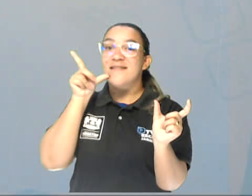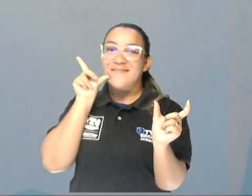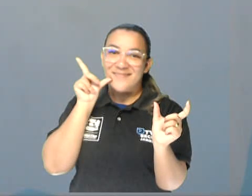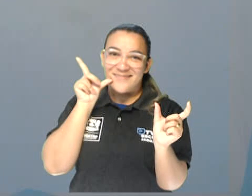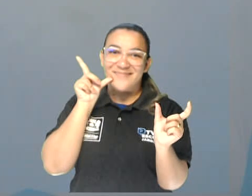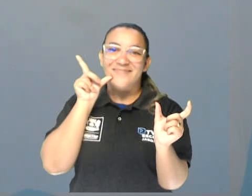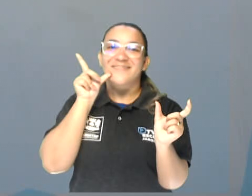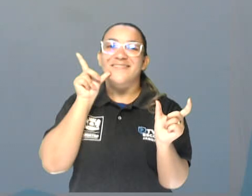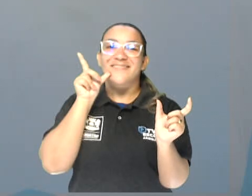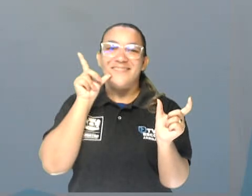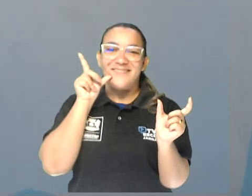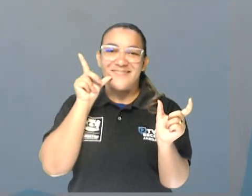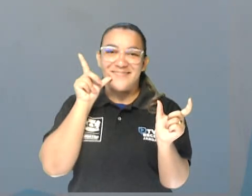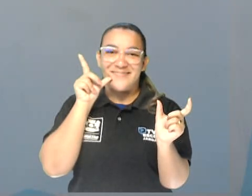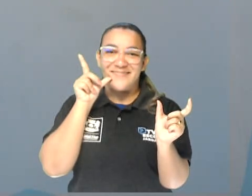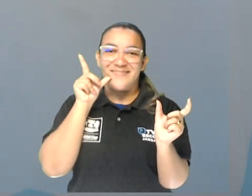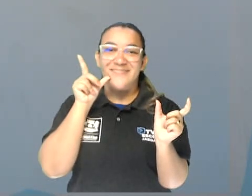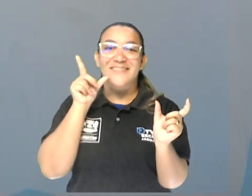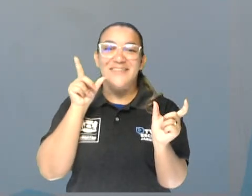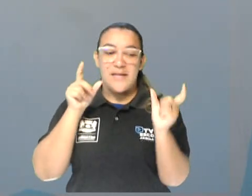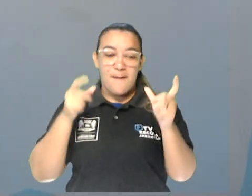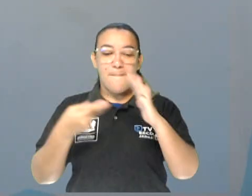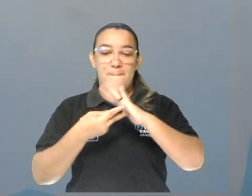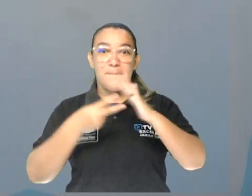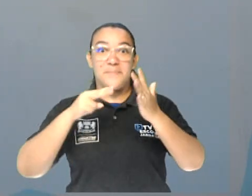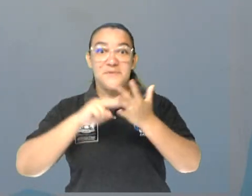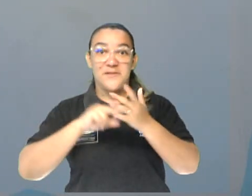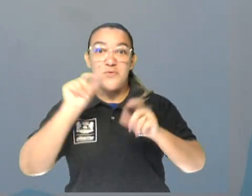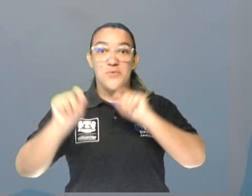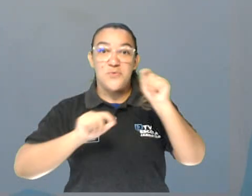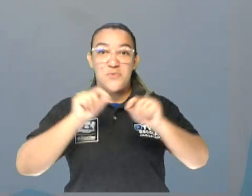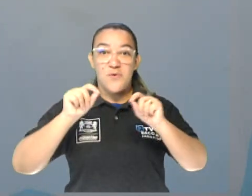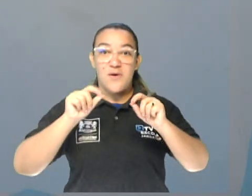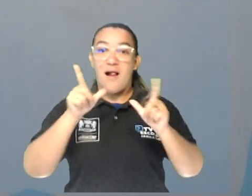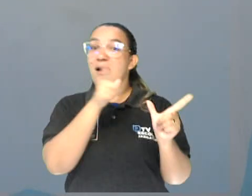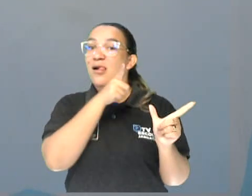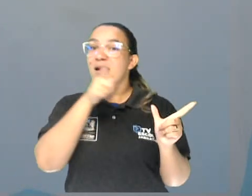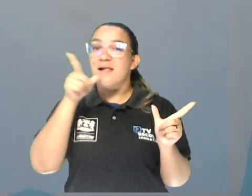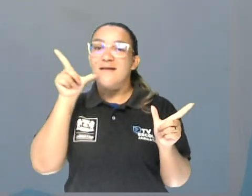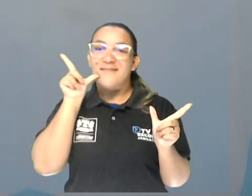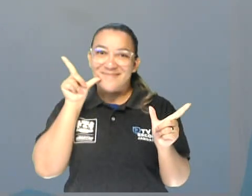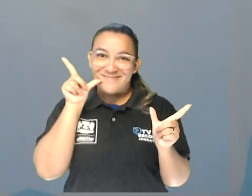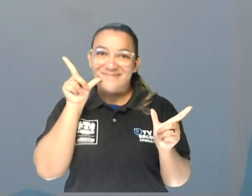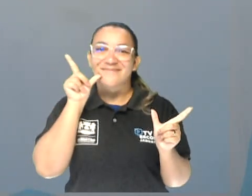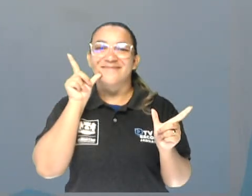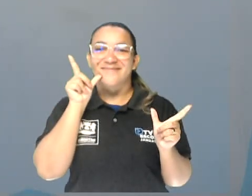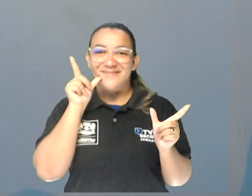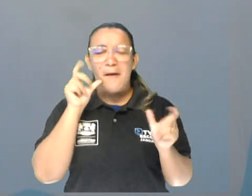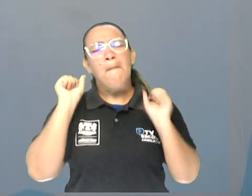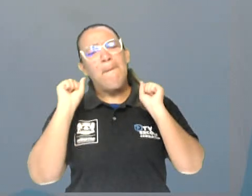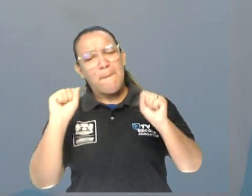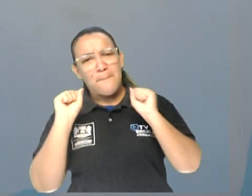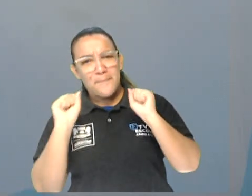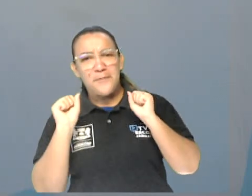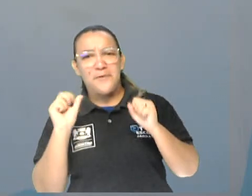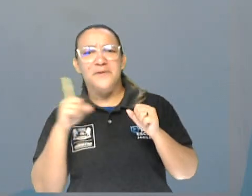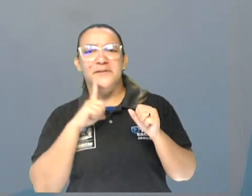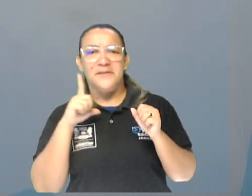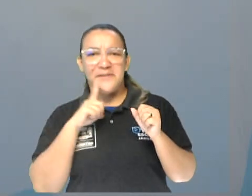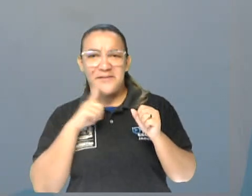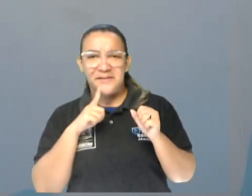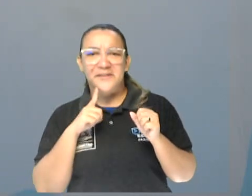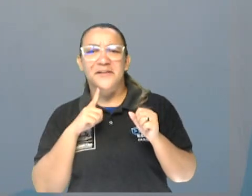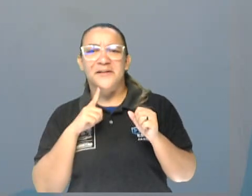Propriamente, e Snack Bar, que significa lanchonete. A gente pode ter um Snack Bar